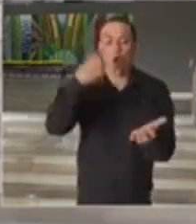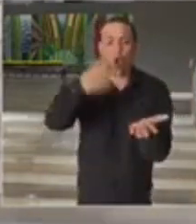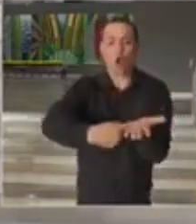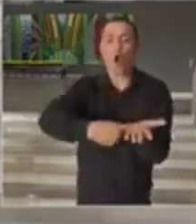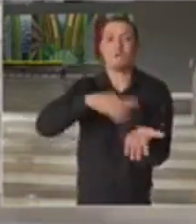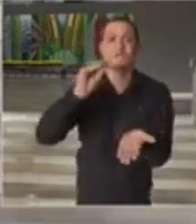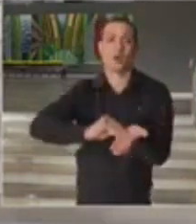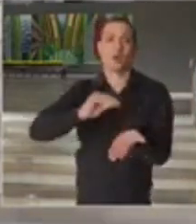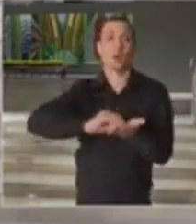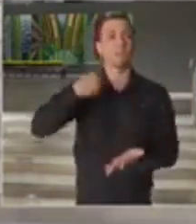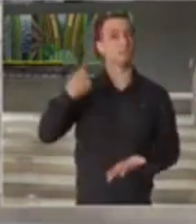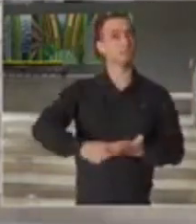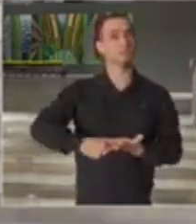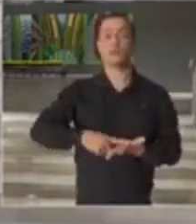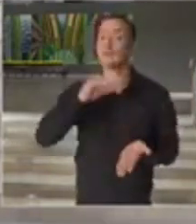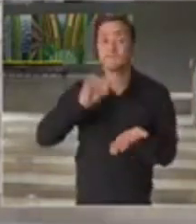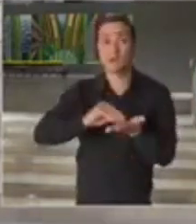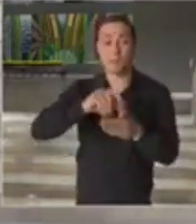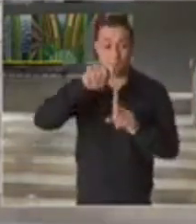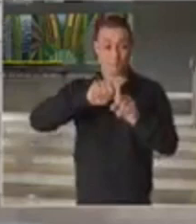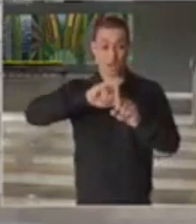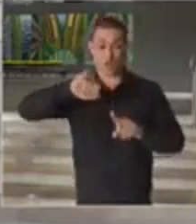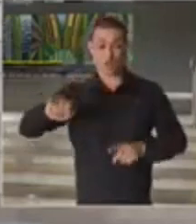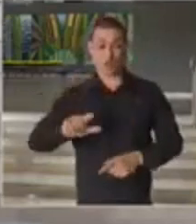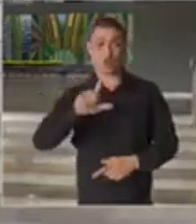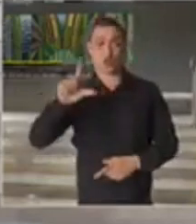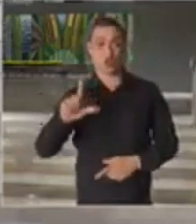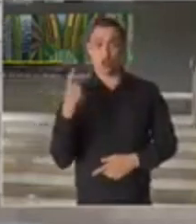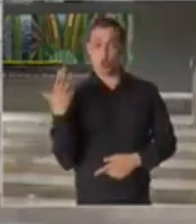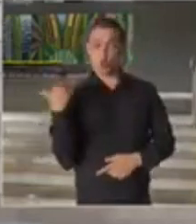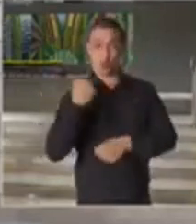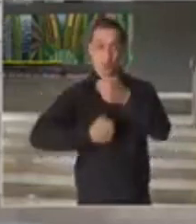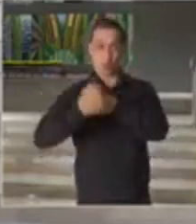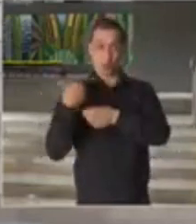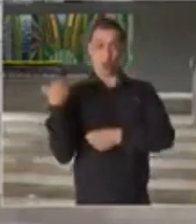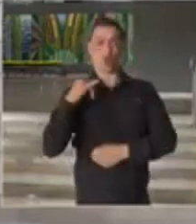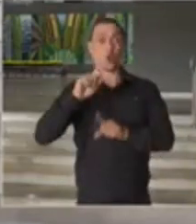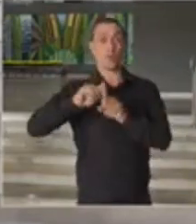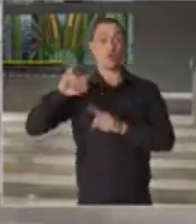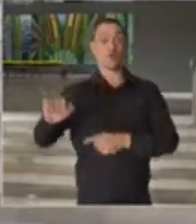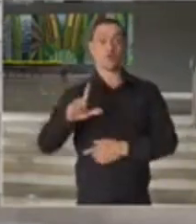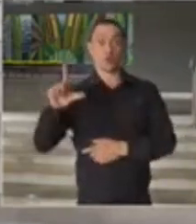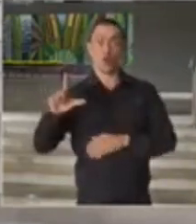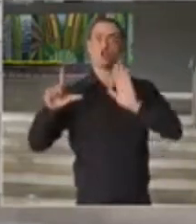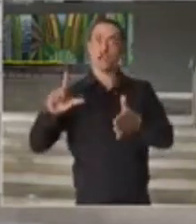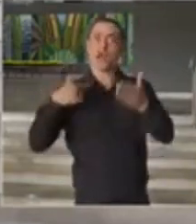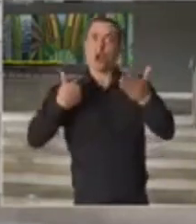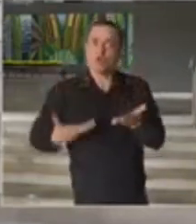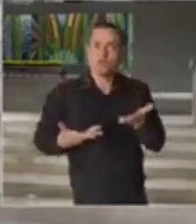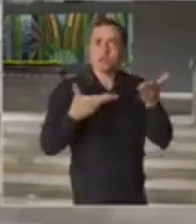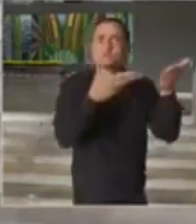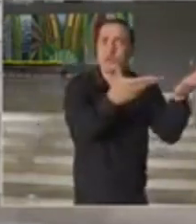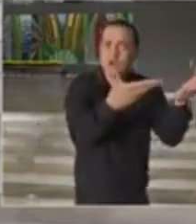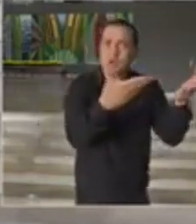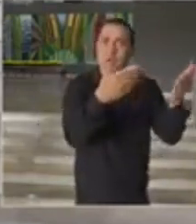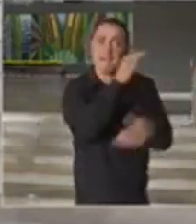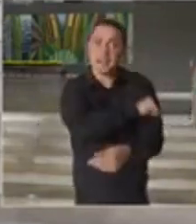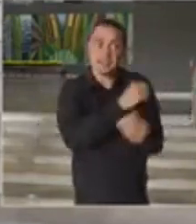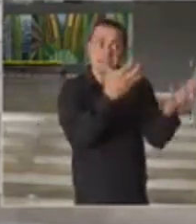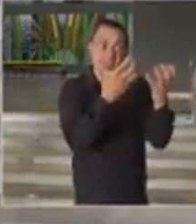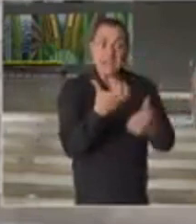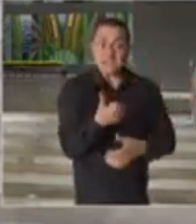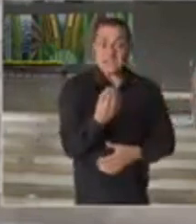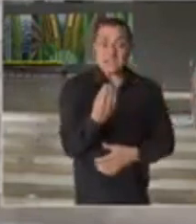Porque em julho estavam ofertadas as vacinas. Estavam ofertadas as vacinas. 60 milhões